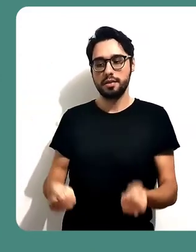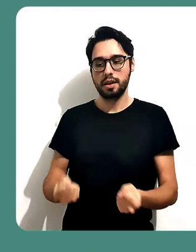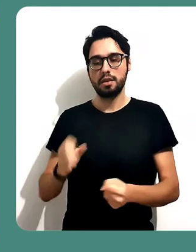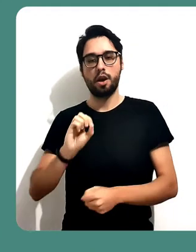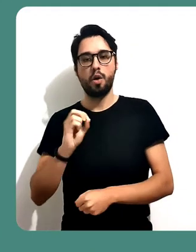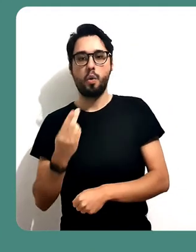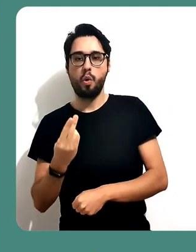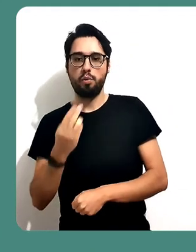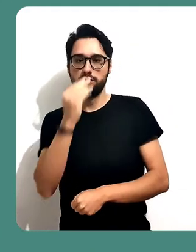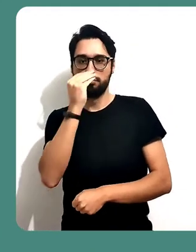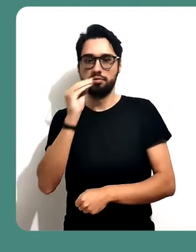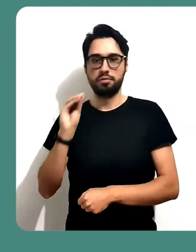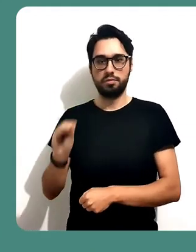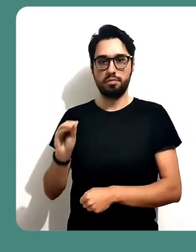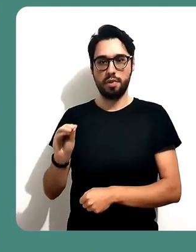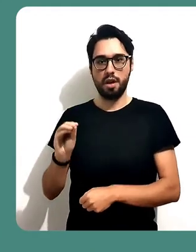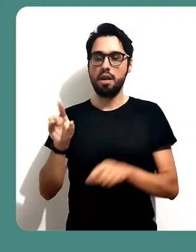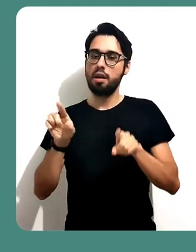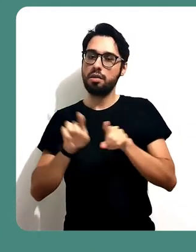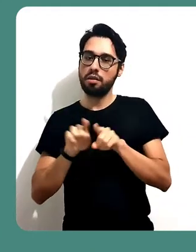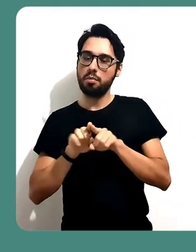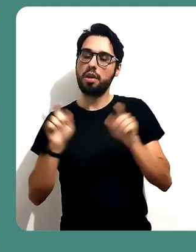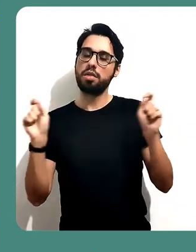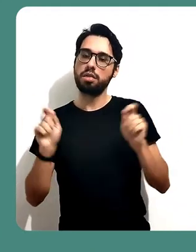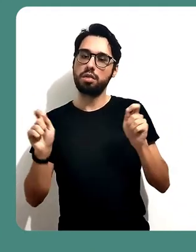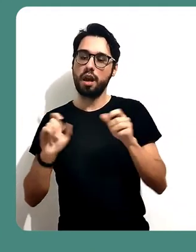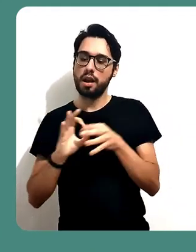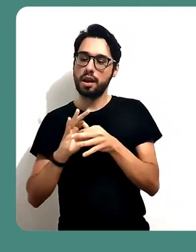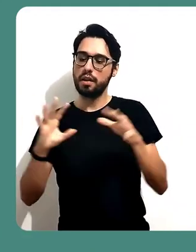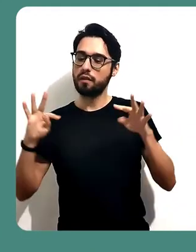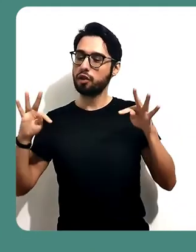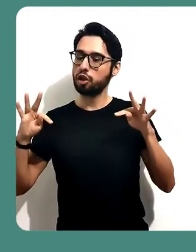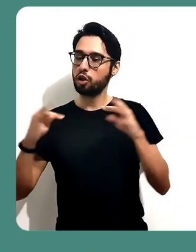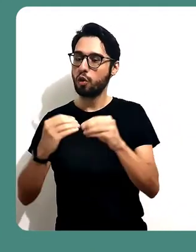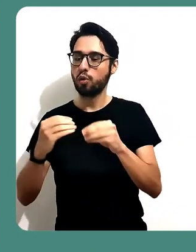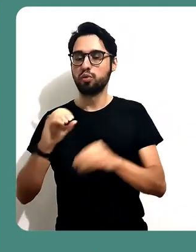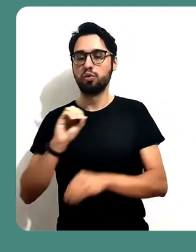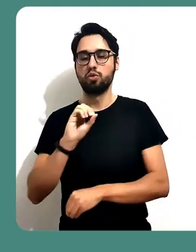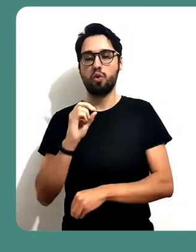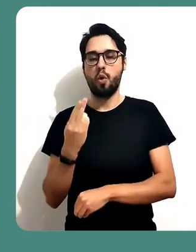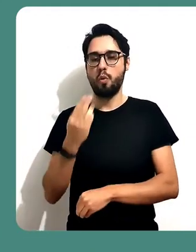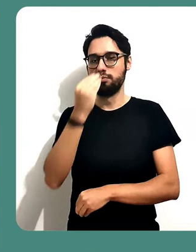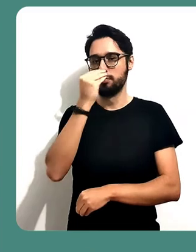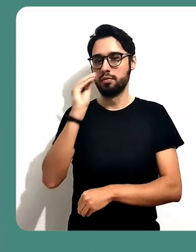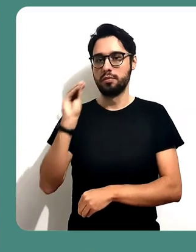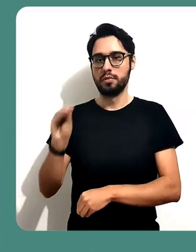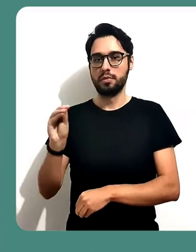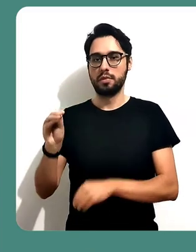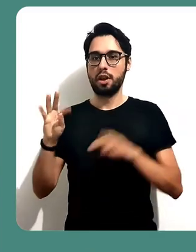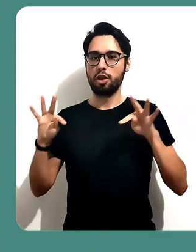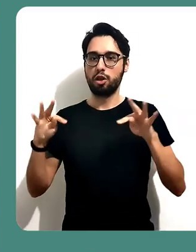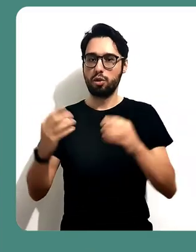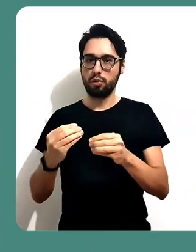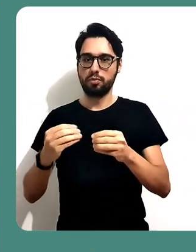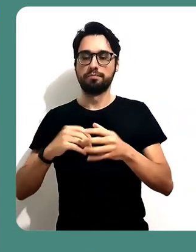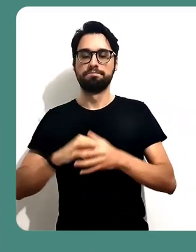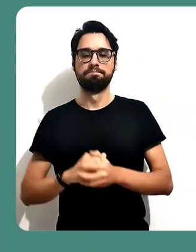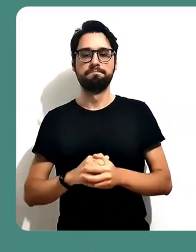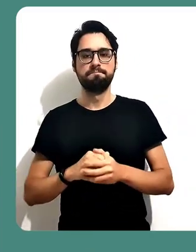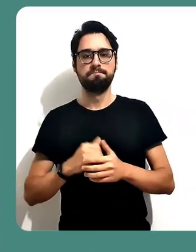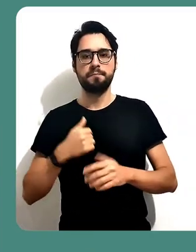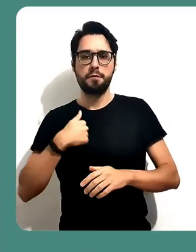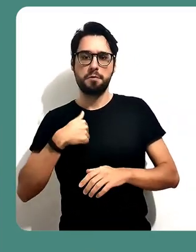sala e você aceita ou recusa. Ou também você pode permitir todos que estão listados ou rejeitar